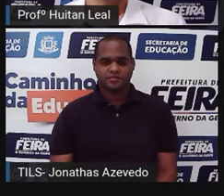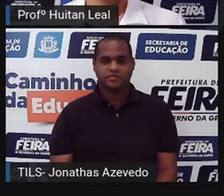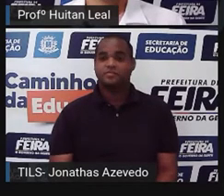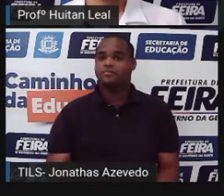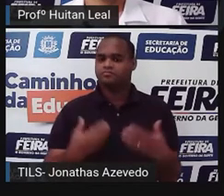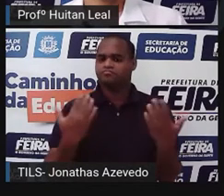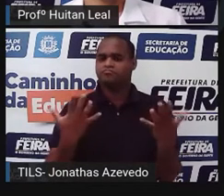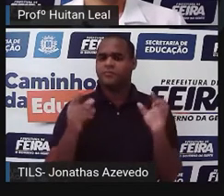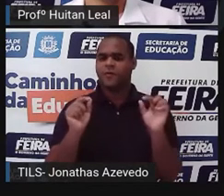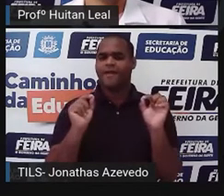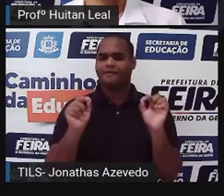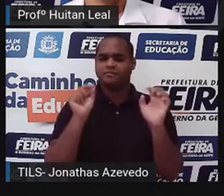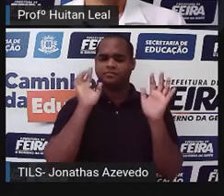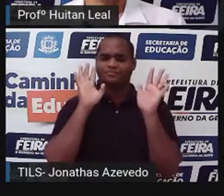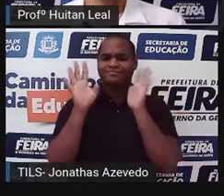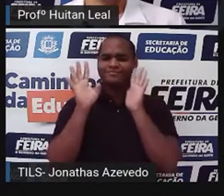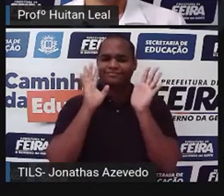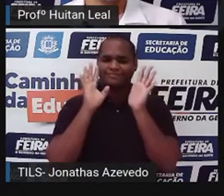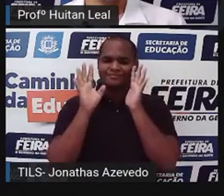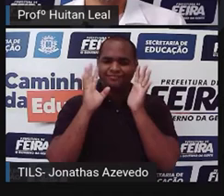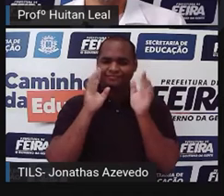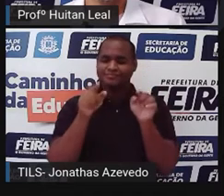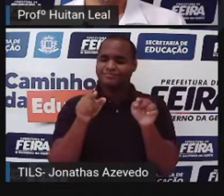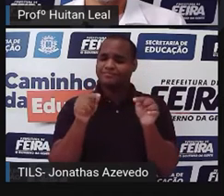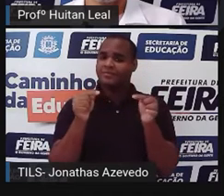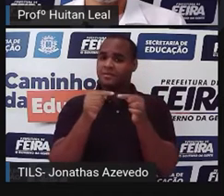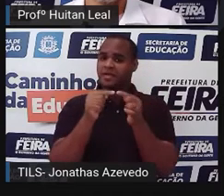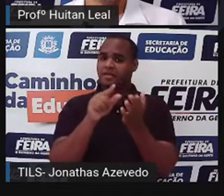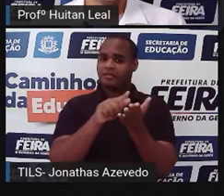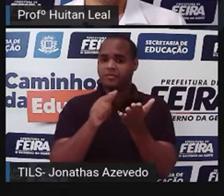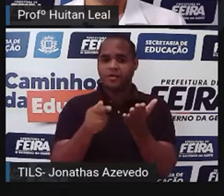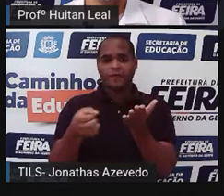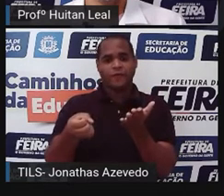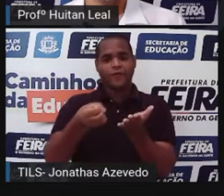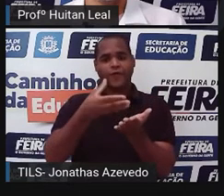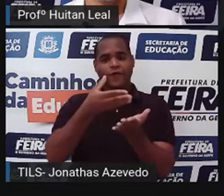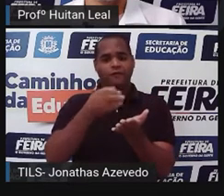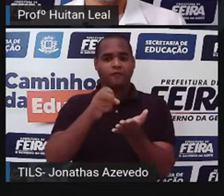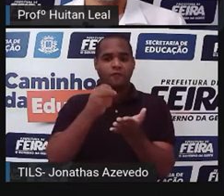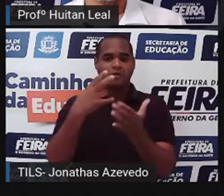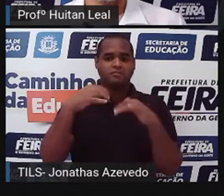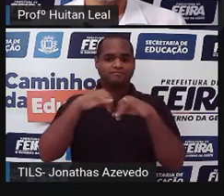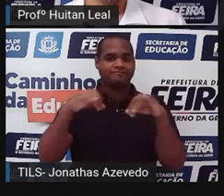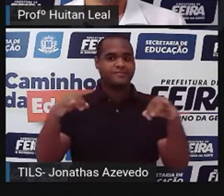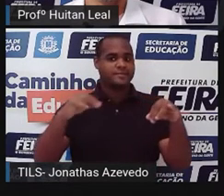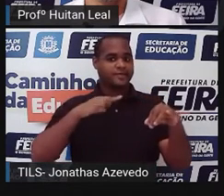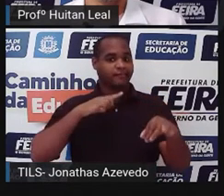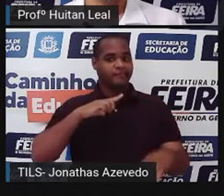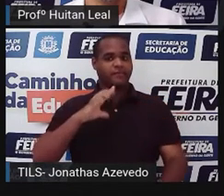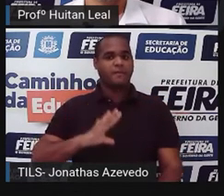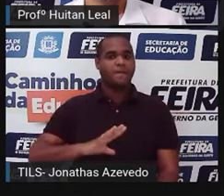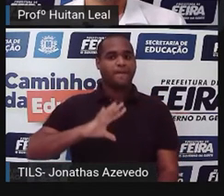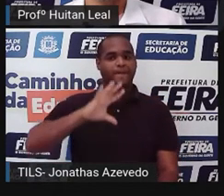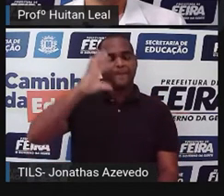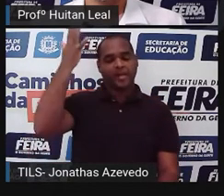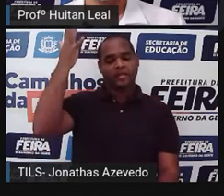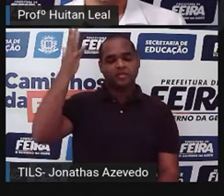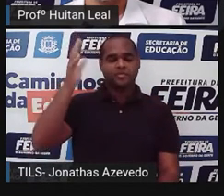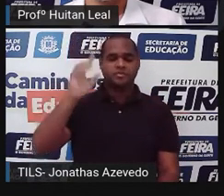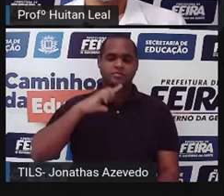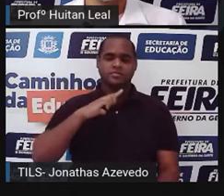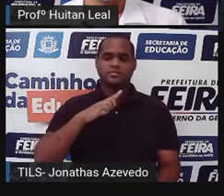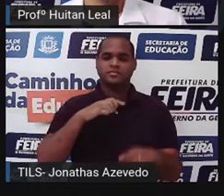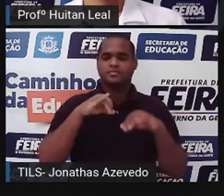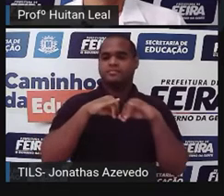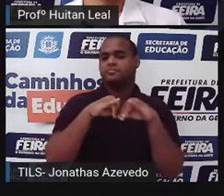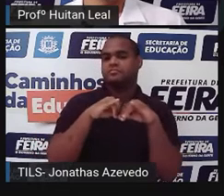Então o que é que você imagina? Você imagina que vem alguma novidade, pode ser alguma notícia catastrófica, pode ser a notícia